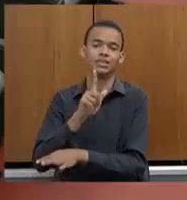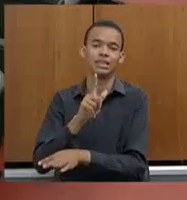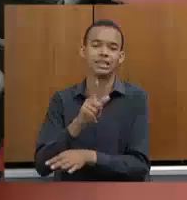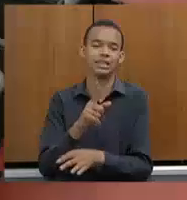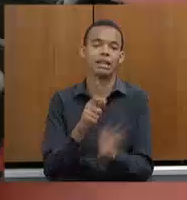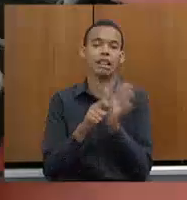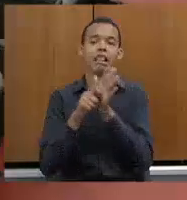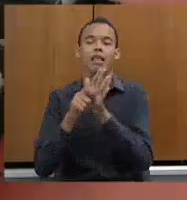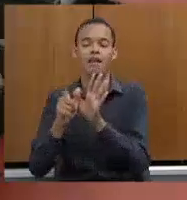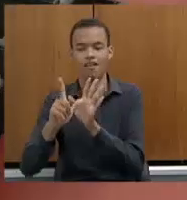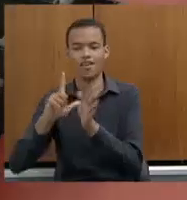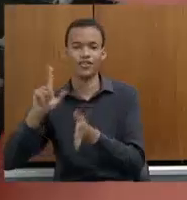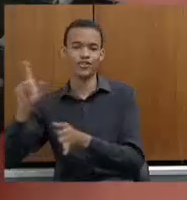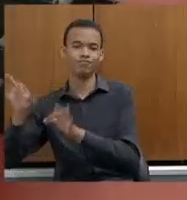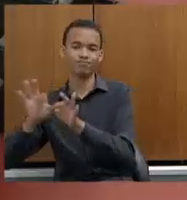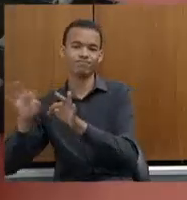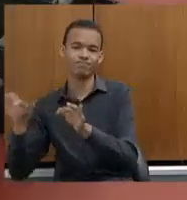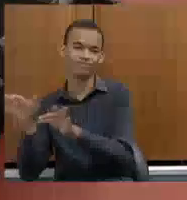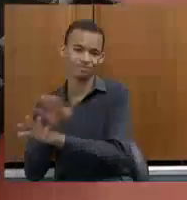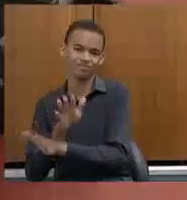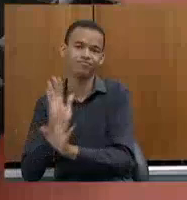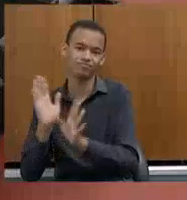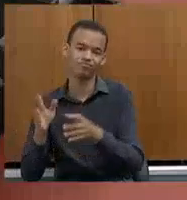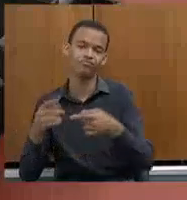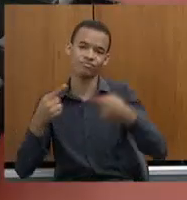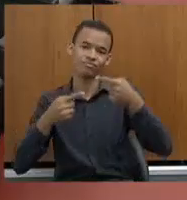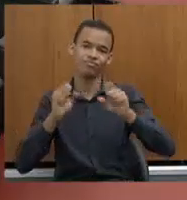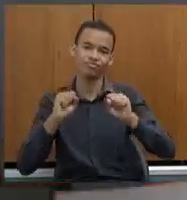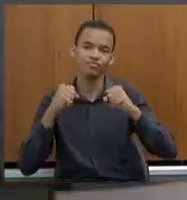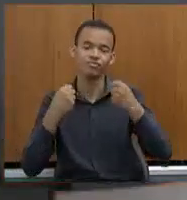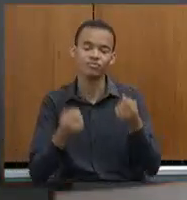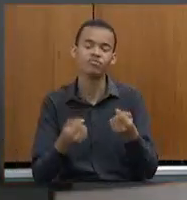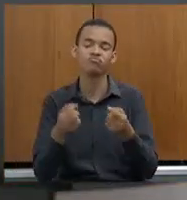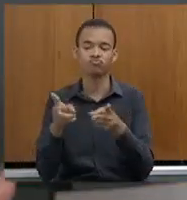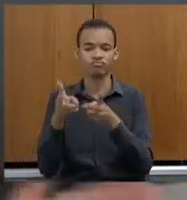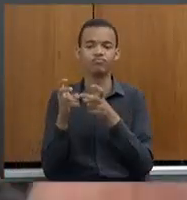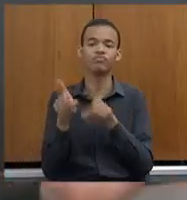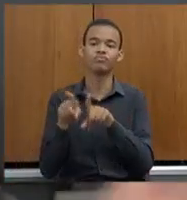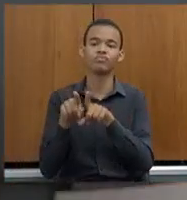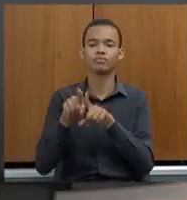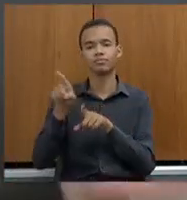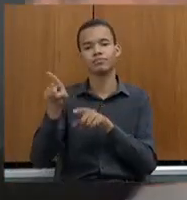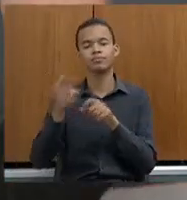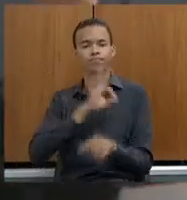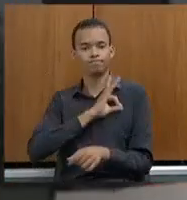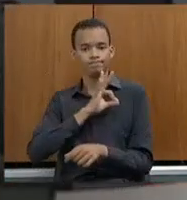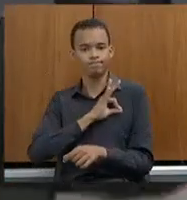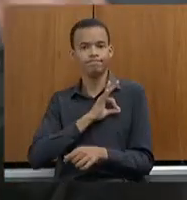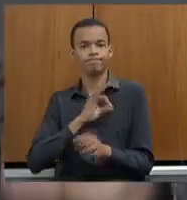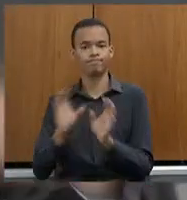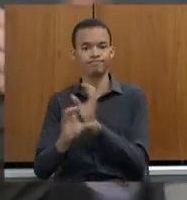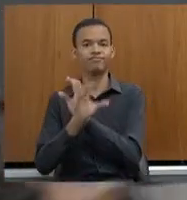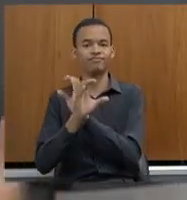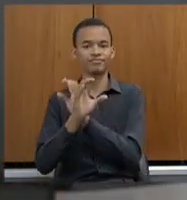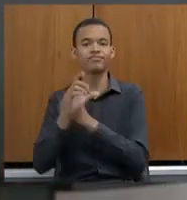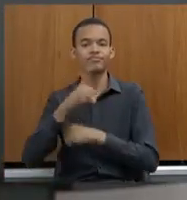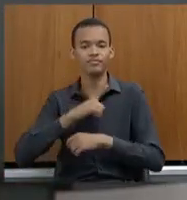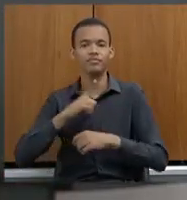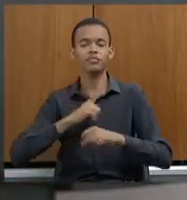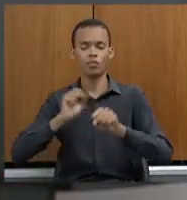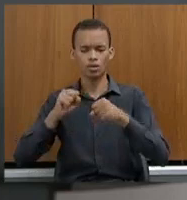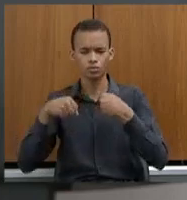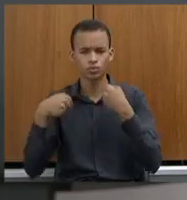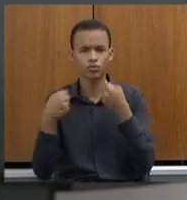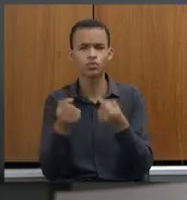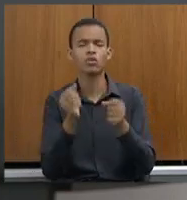Pública. E nós percebemos também o empenho da chefia da Polícia Civil em fazer as promoções e fazer todo o esforço,